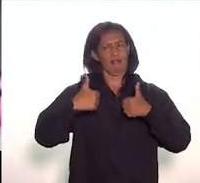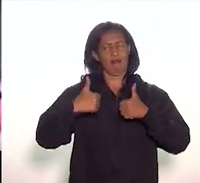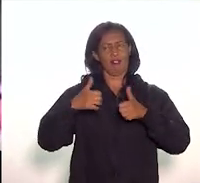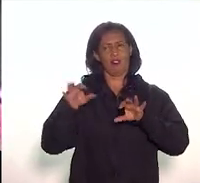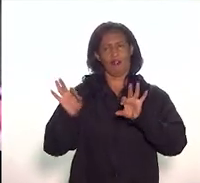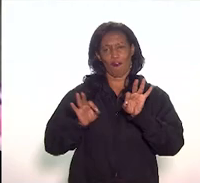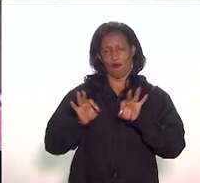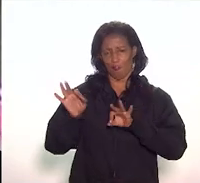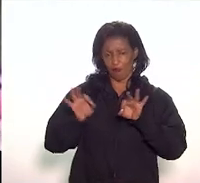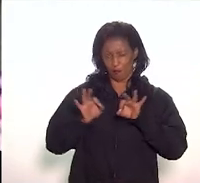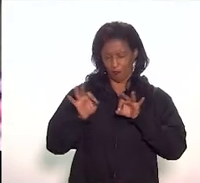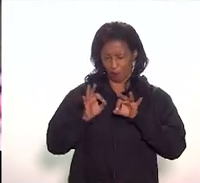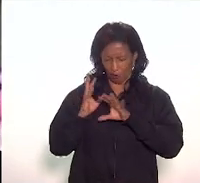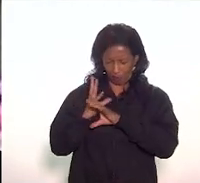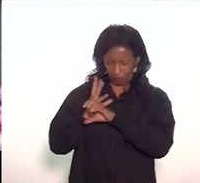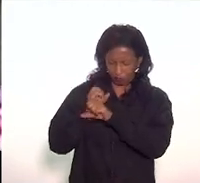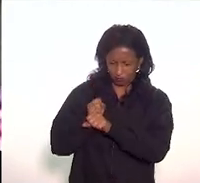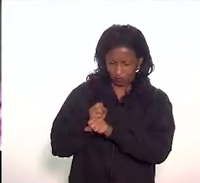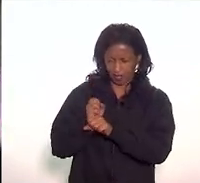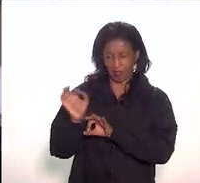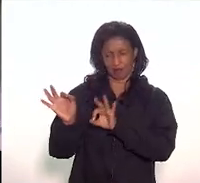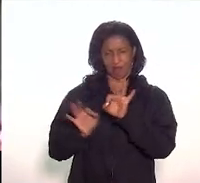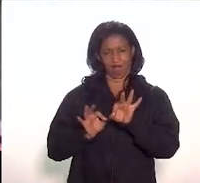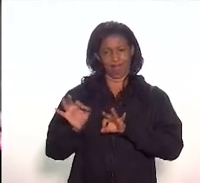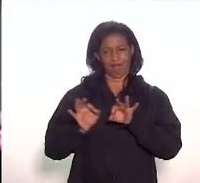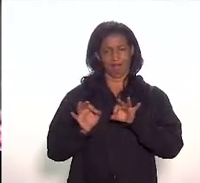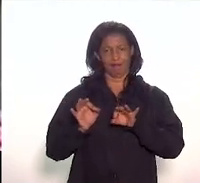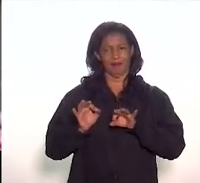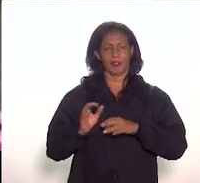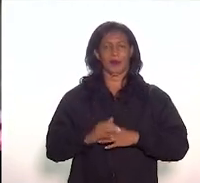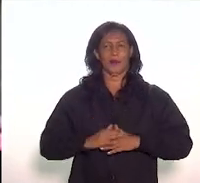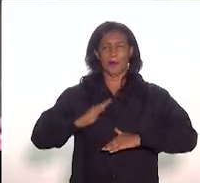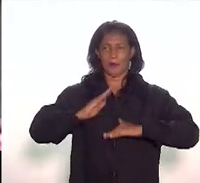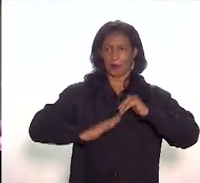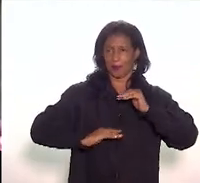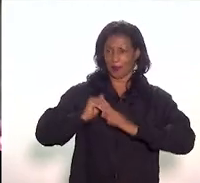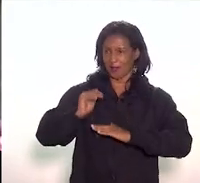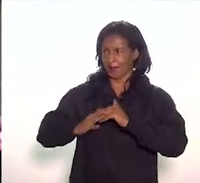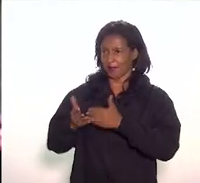possível, construída por tantas mãos que